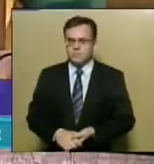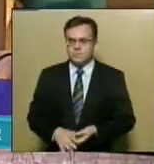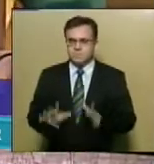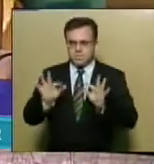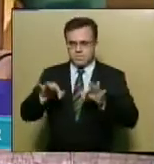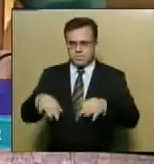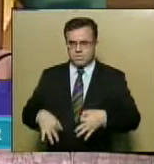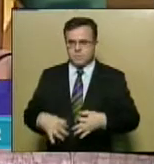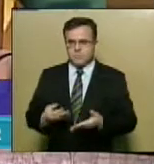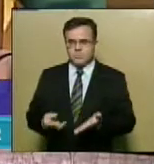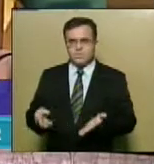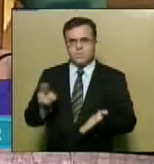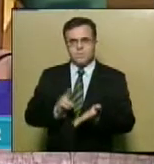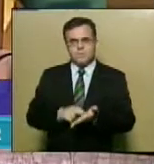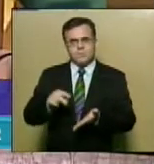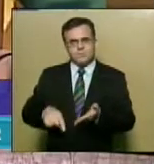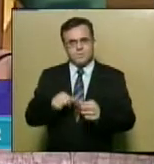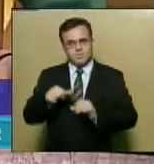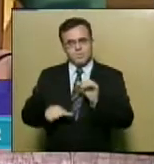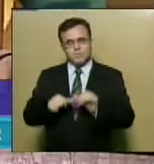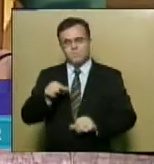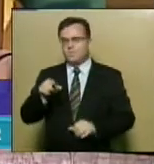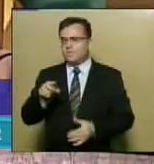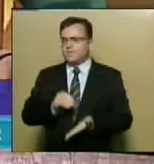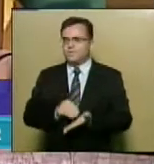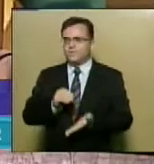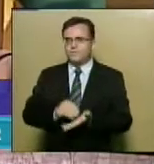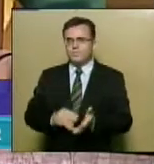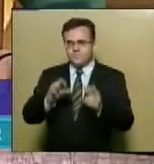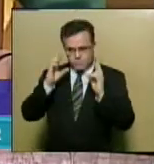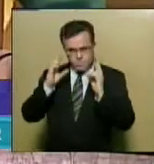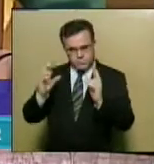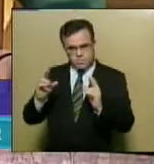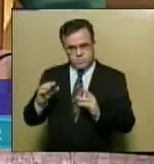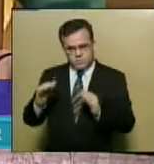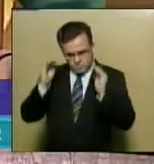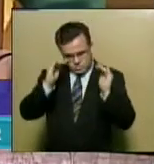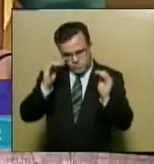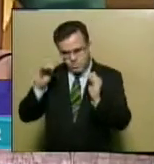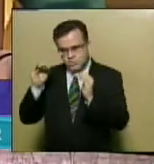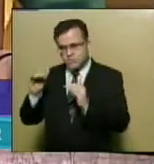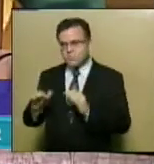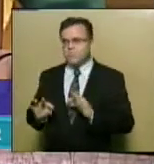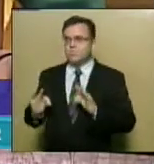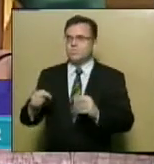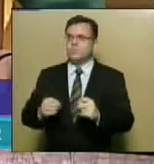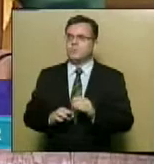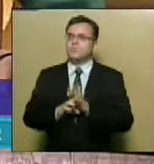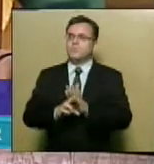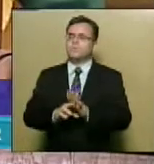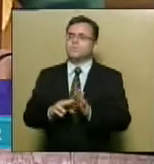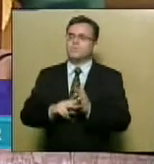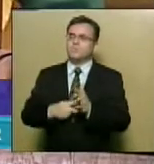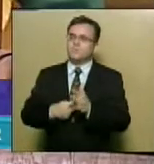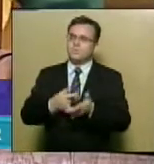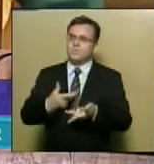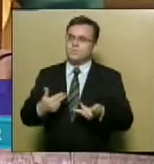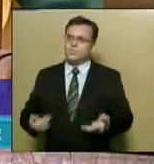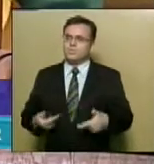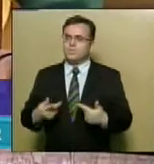Finalizando, afirmou que esta reforma é antidemocrática e não ouviu os trabalhadores e seus representantes de classe, enfatizando que a PEC